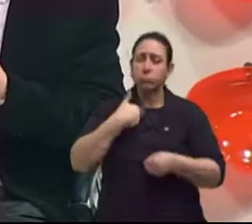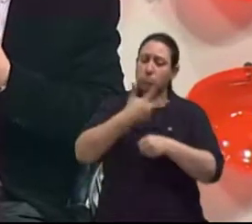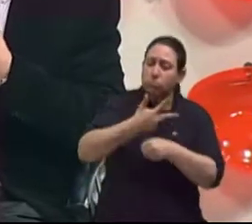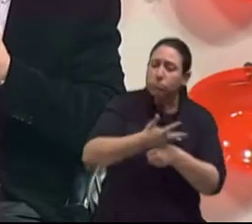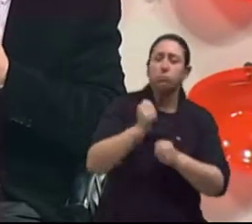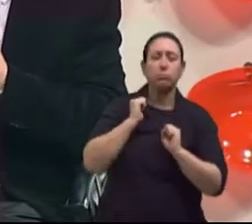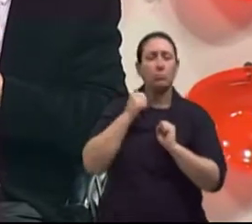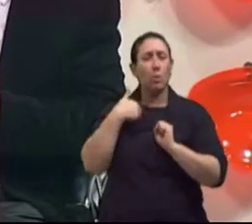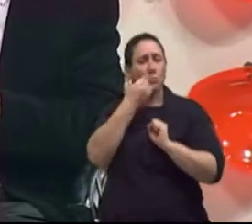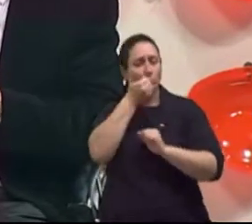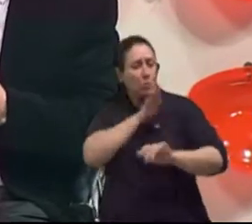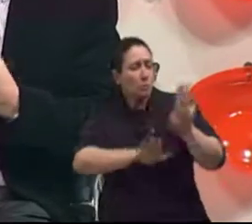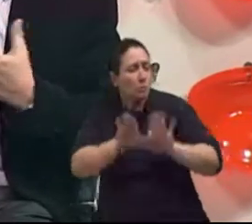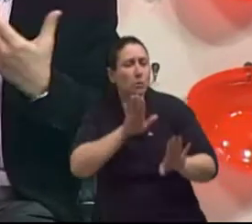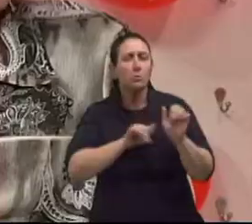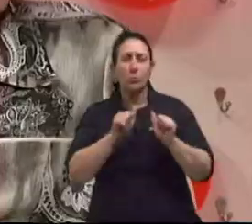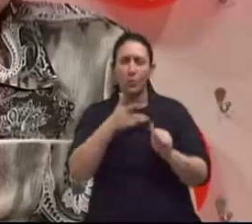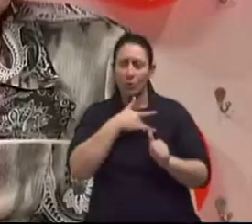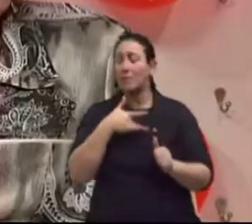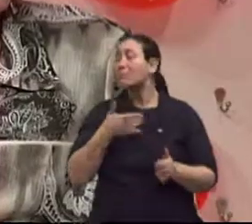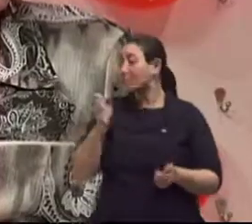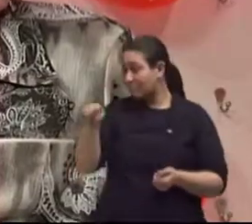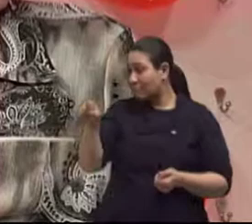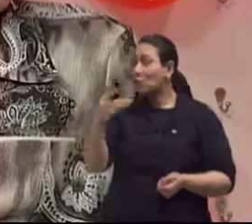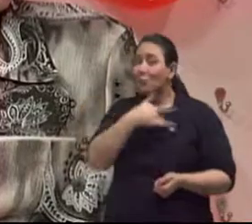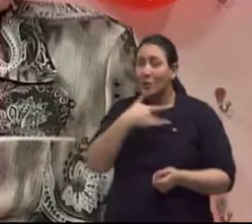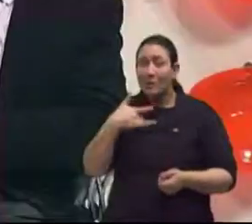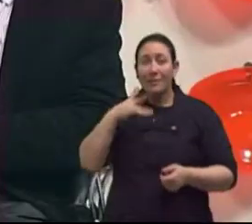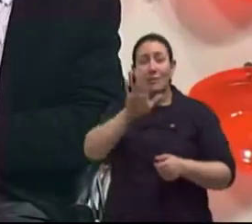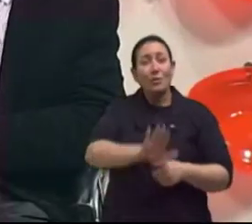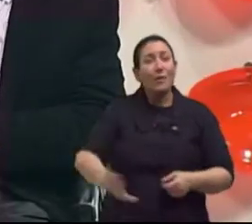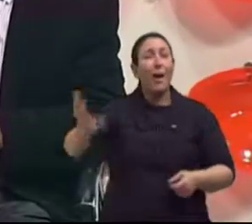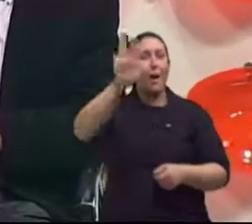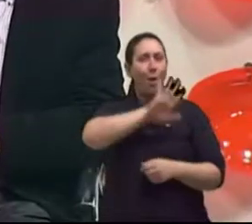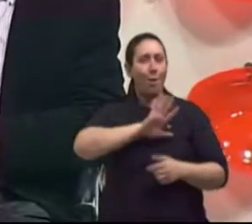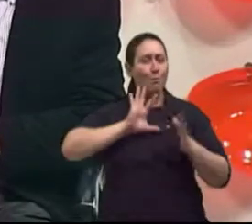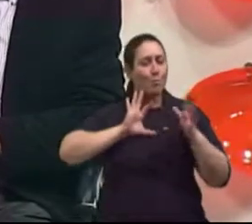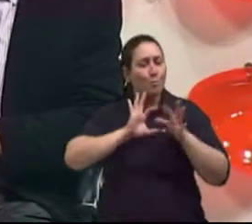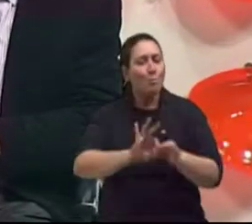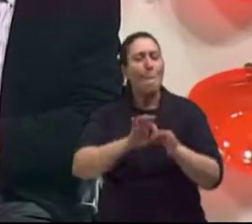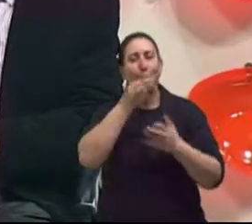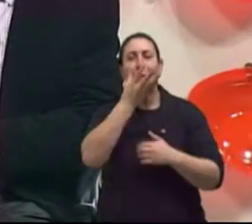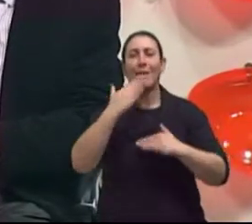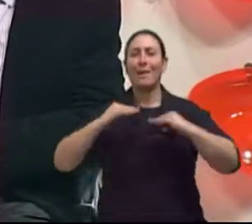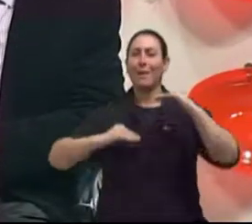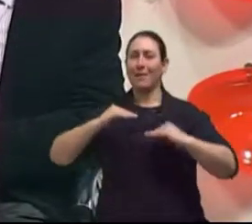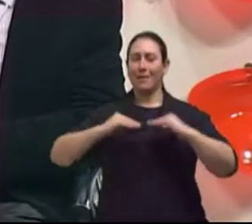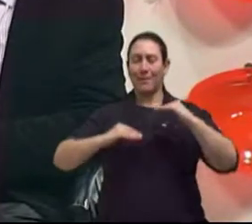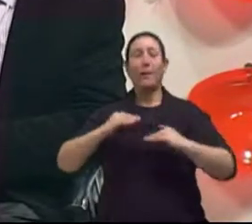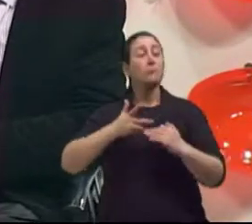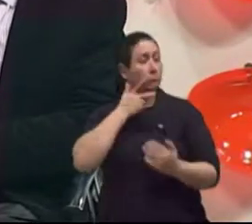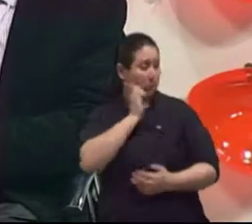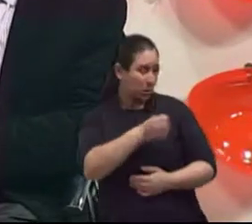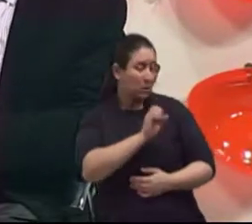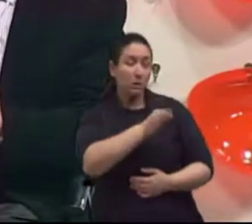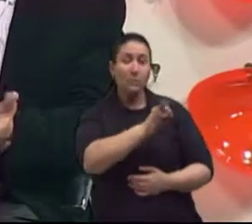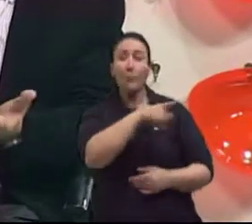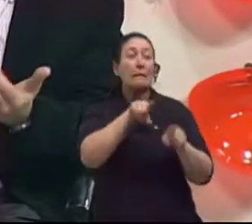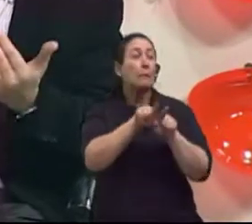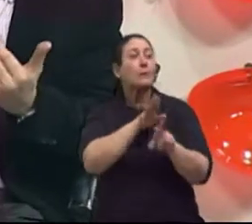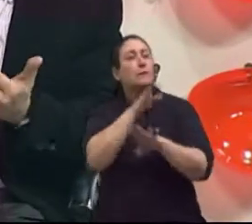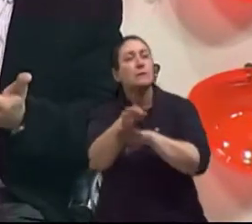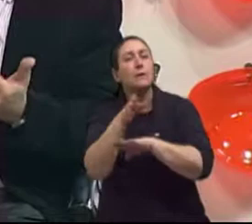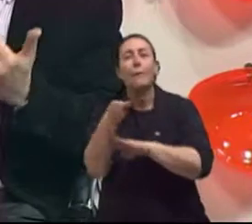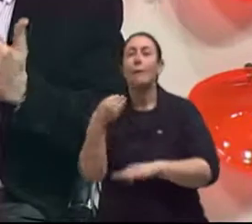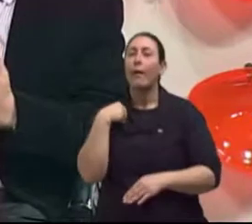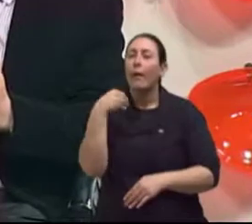cuidar, de ter amor saúde geral equilibrada, De uma saúde geral equilibrada, de fazer um acompanhamento médico regular e